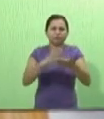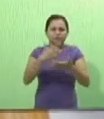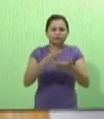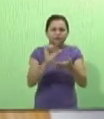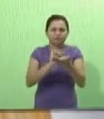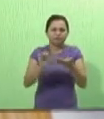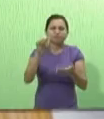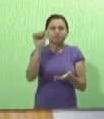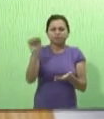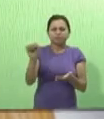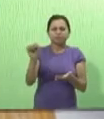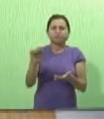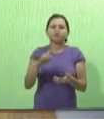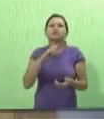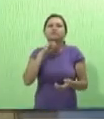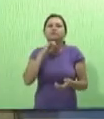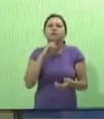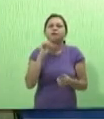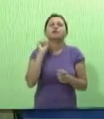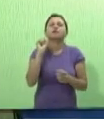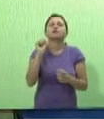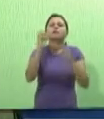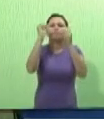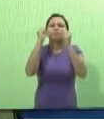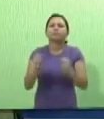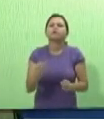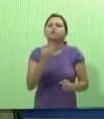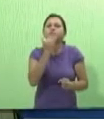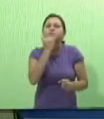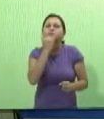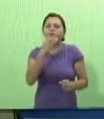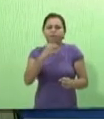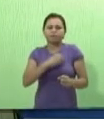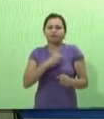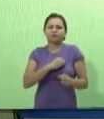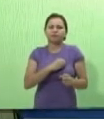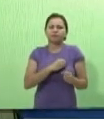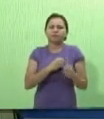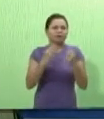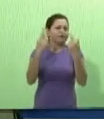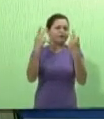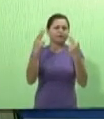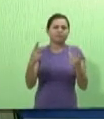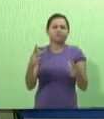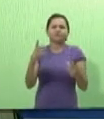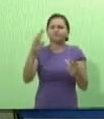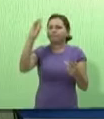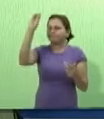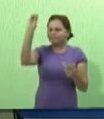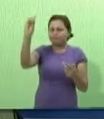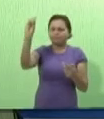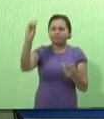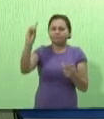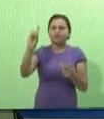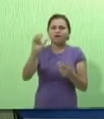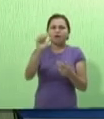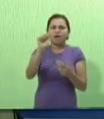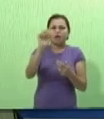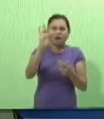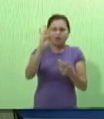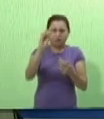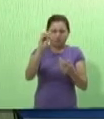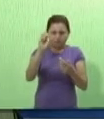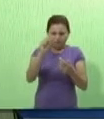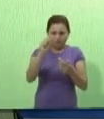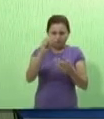2, versículo 7, que diz assim, Quem pode perdoar pecados, se não um, que é Deus? Atos capítulo 4,